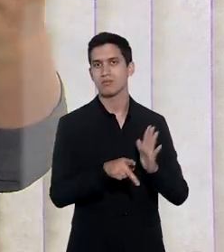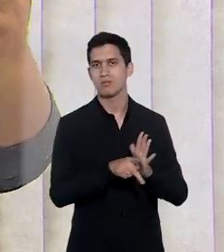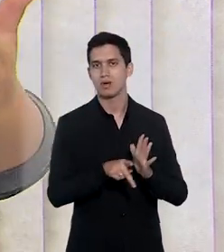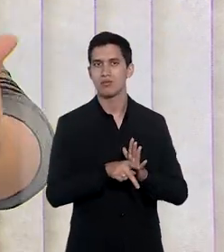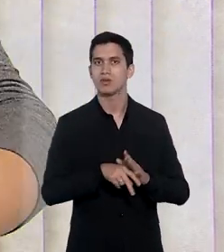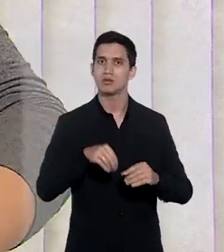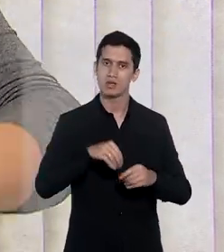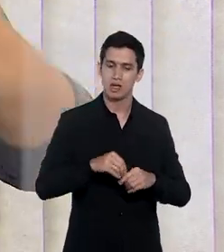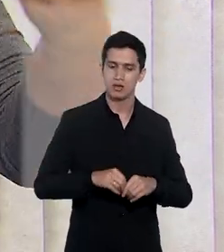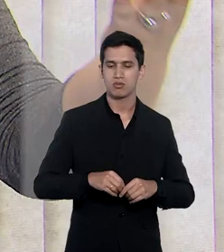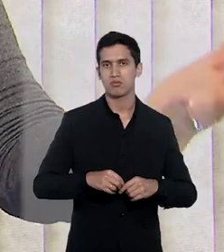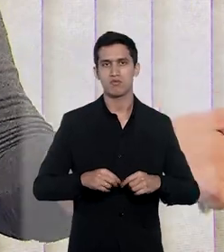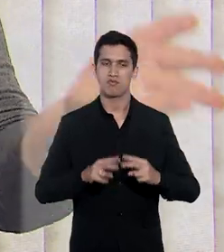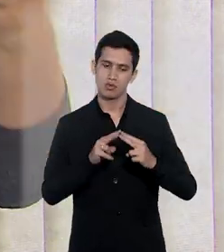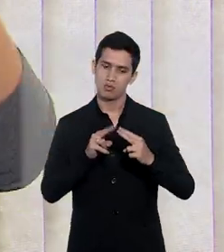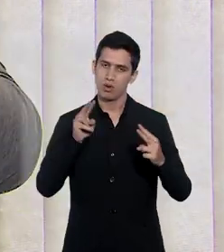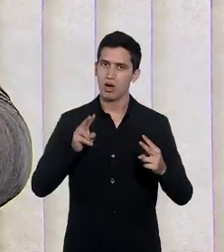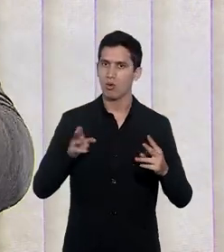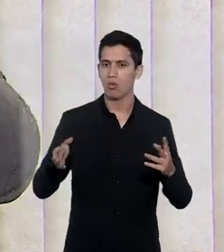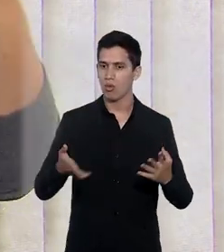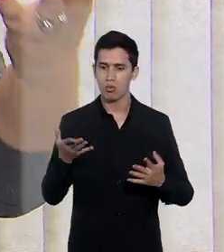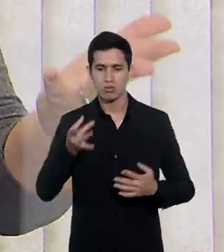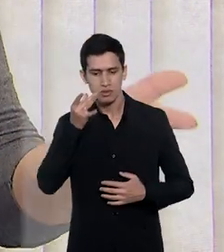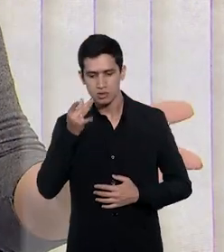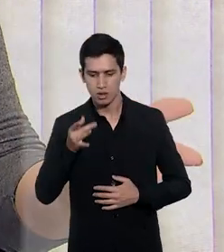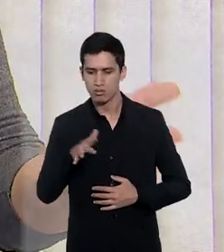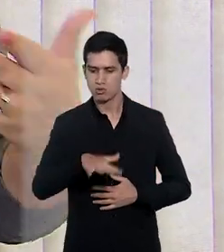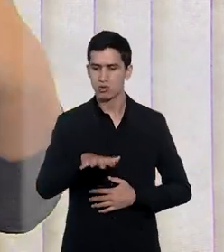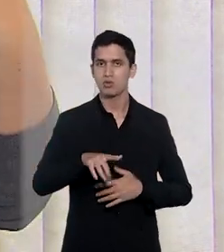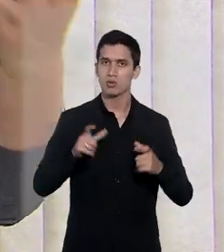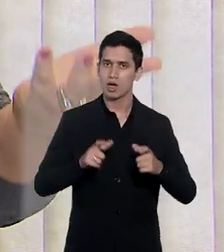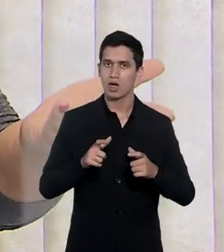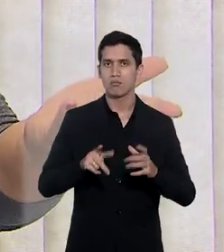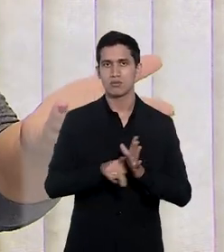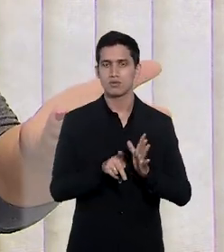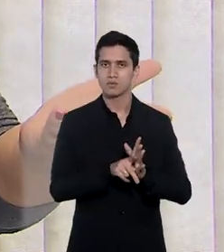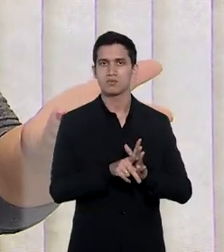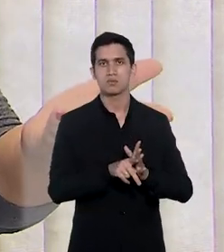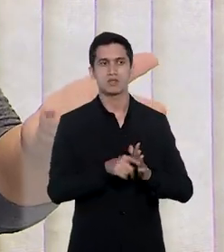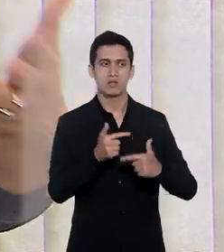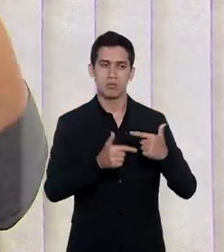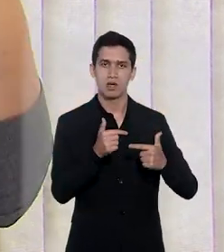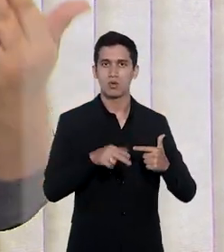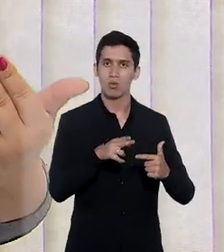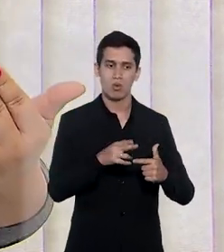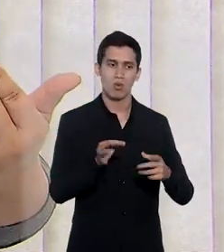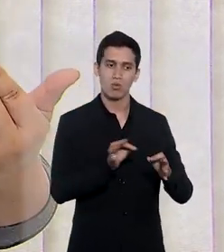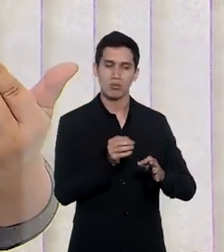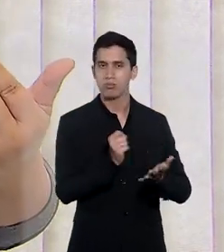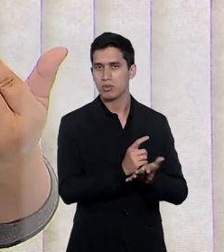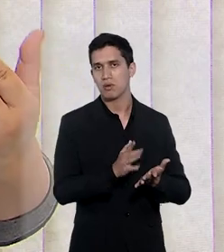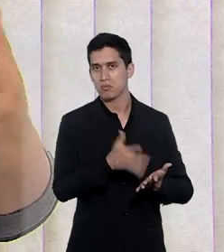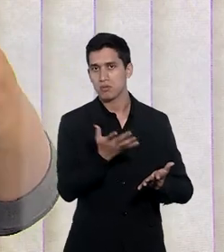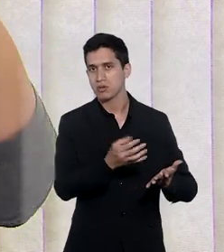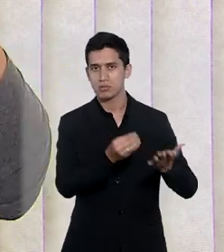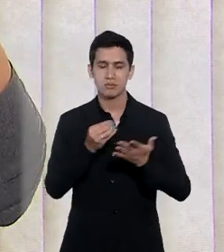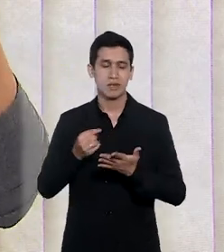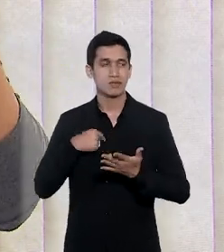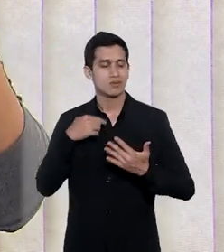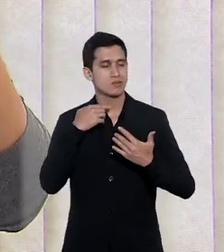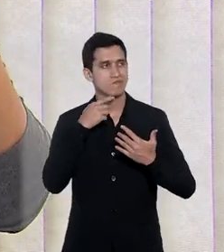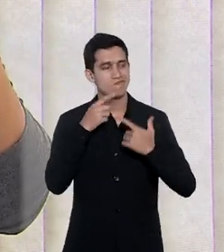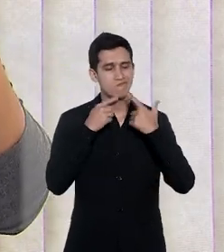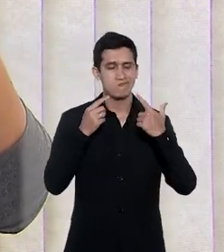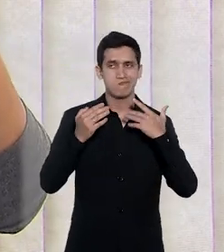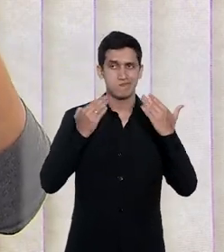no ambiente físico, virtual, num produto ou num serviço disponibilizado pelas unidades. Estou